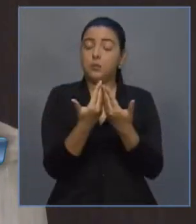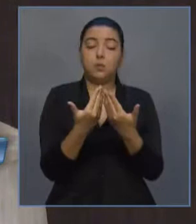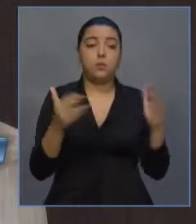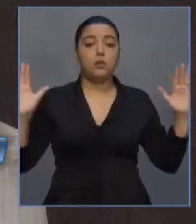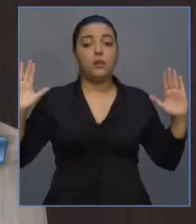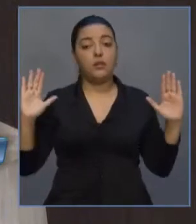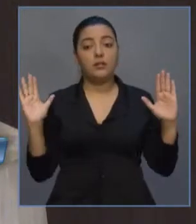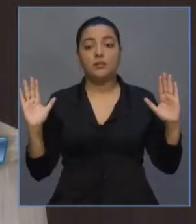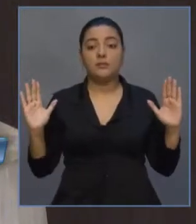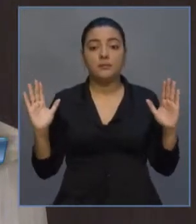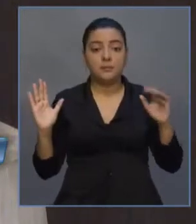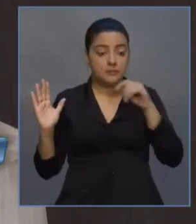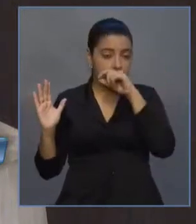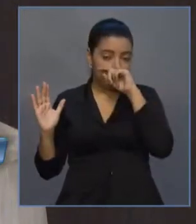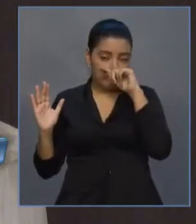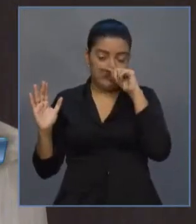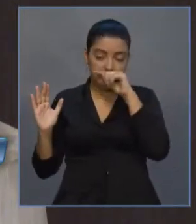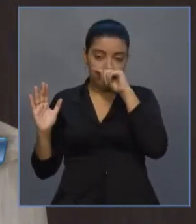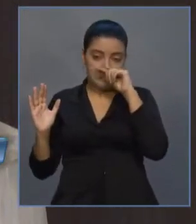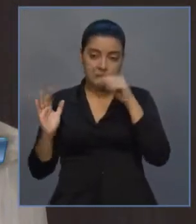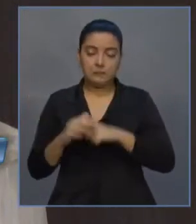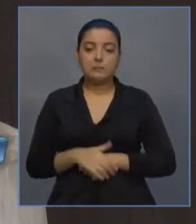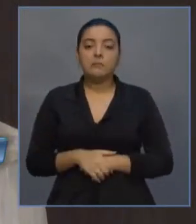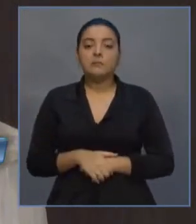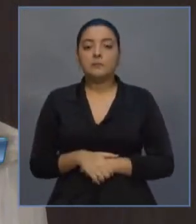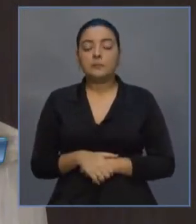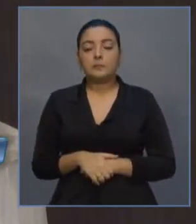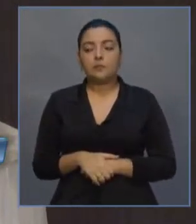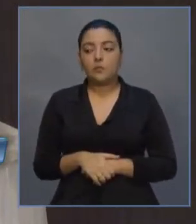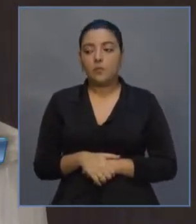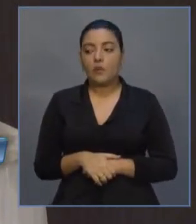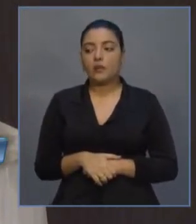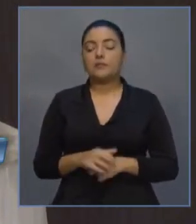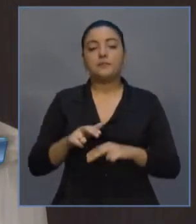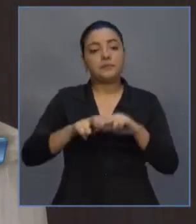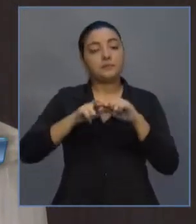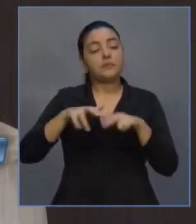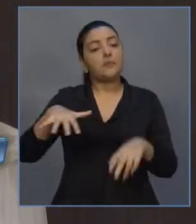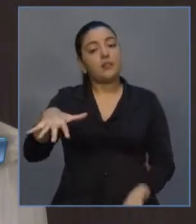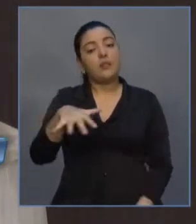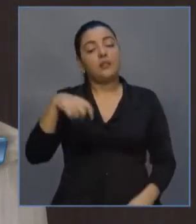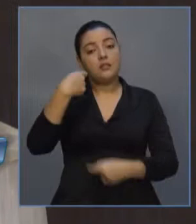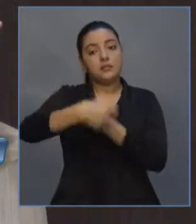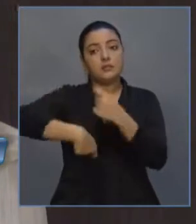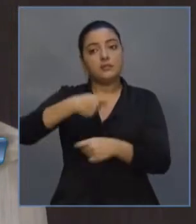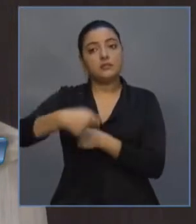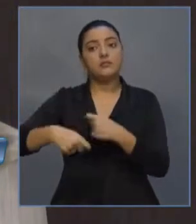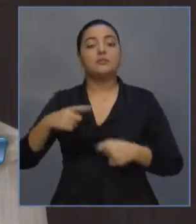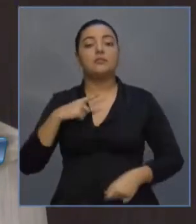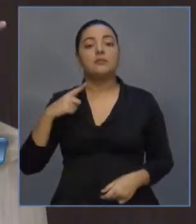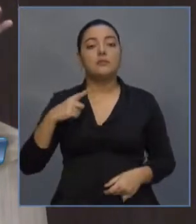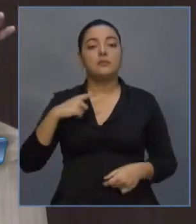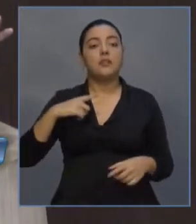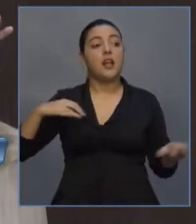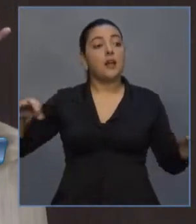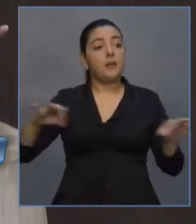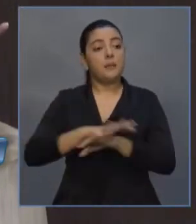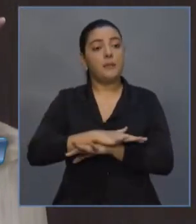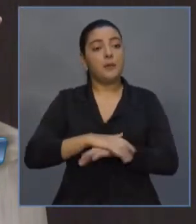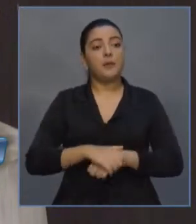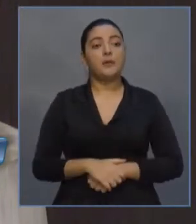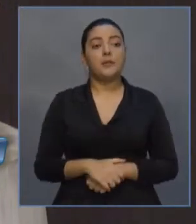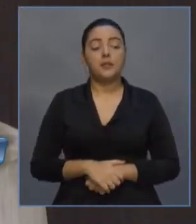as subvenções econômicas. Estou aqui com a representação pronta.